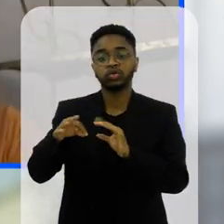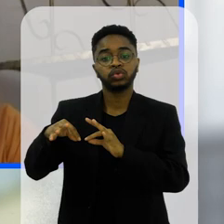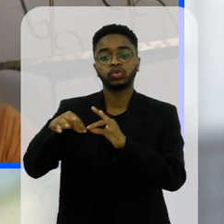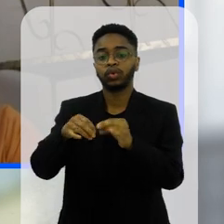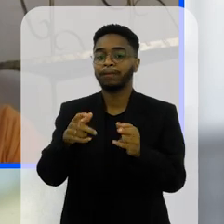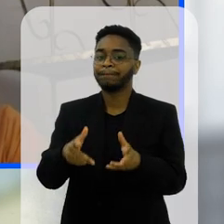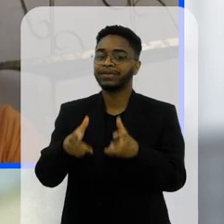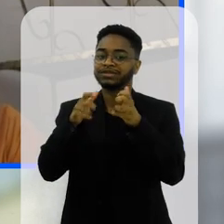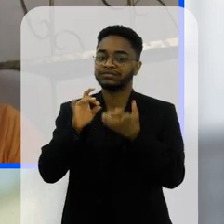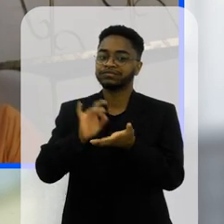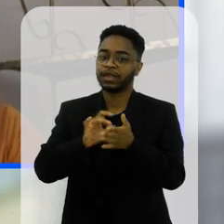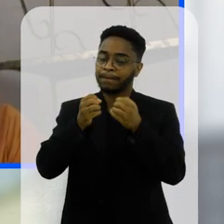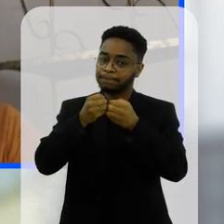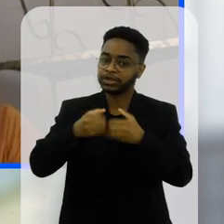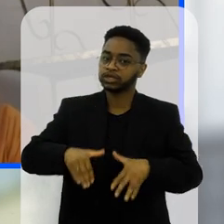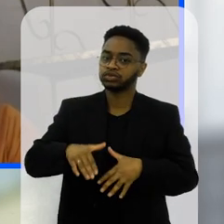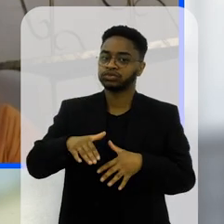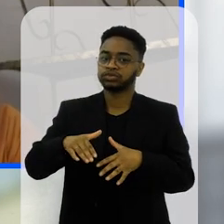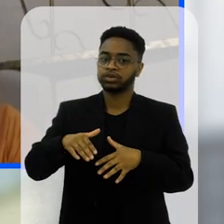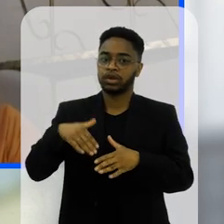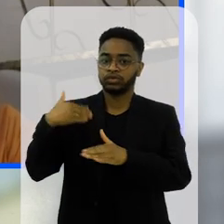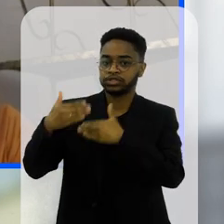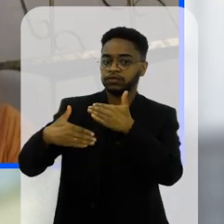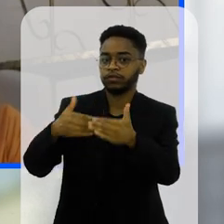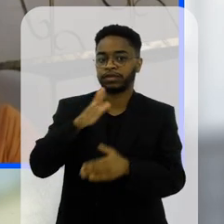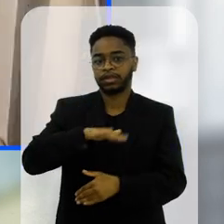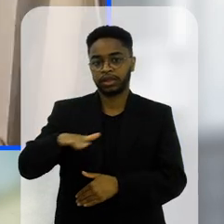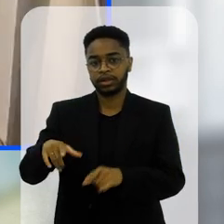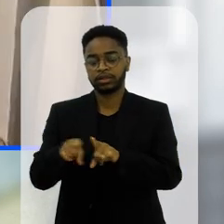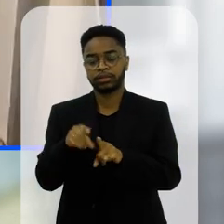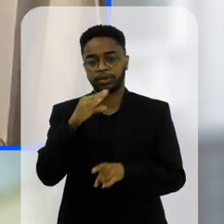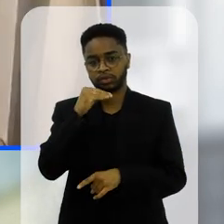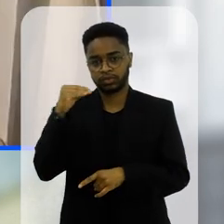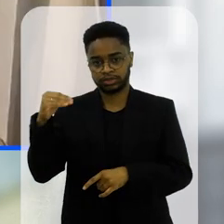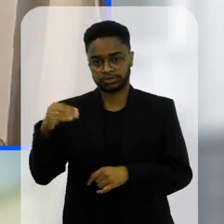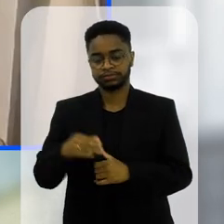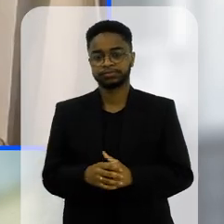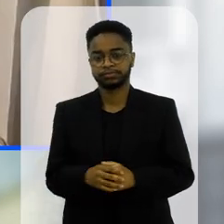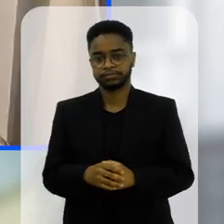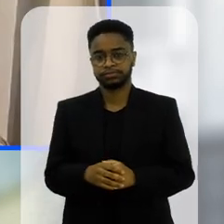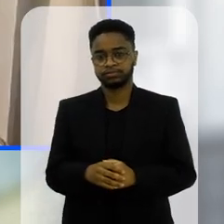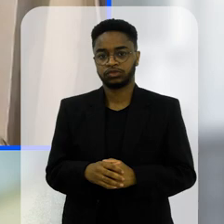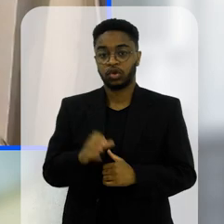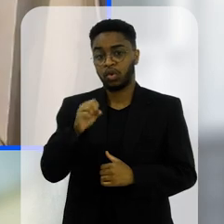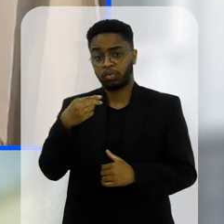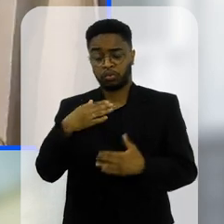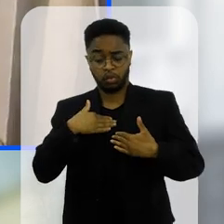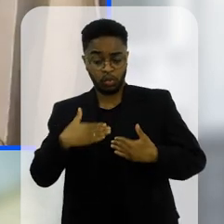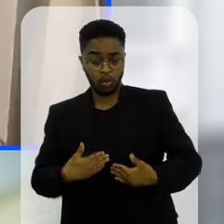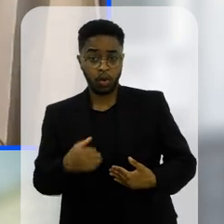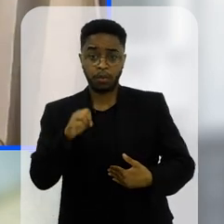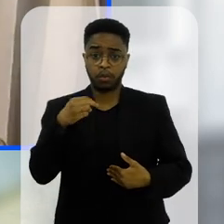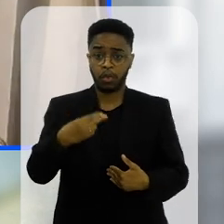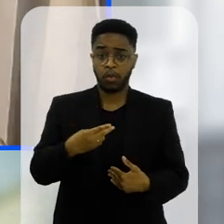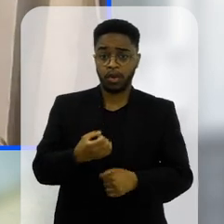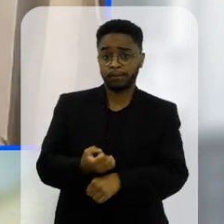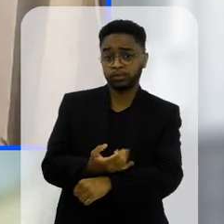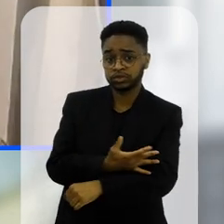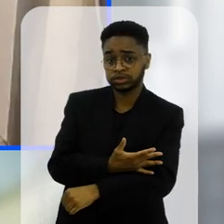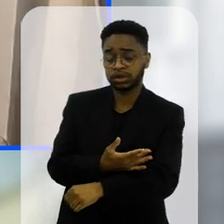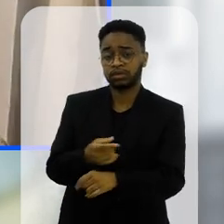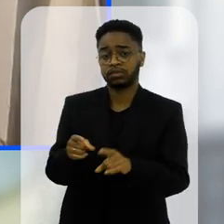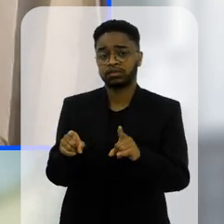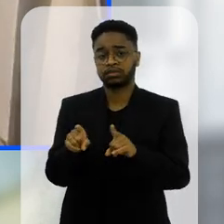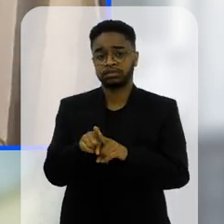quanto isso tem sido prejudicial em todas as áreas de desenvolvimento das crianças e dos adolescentes né seja na área física na área emocional